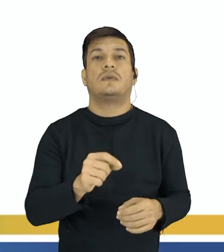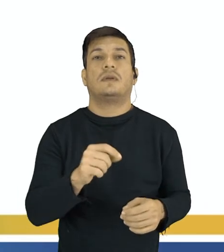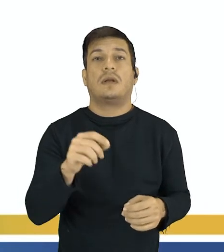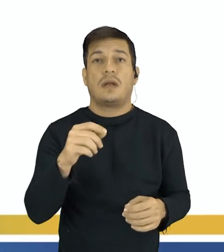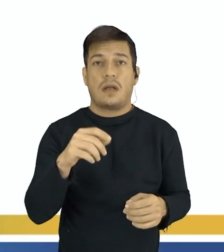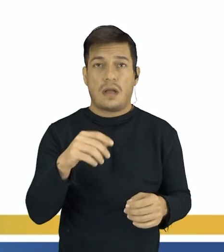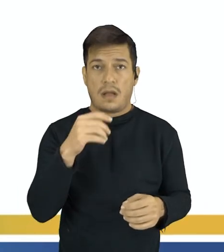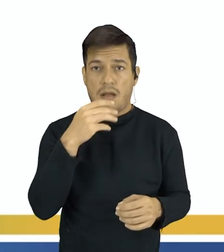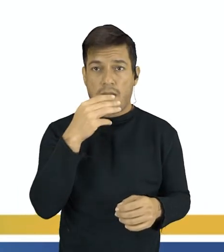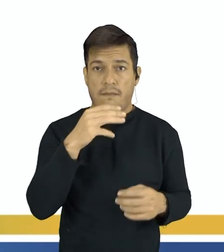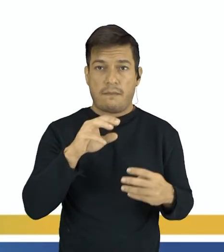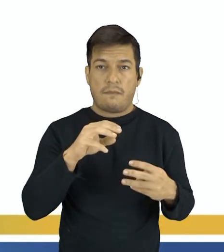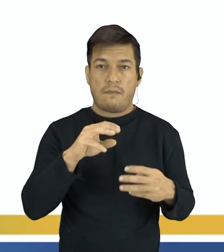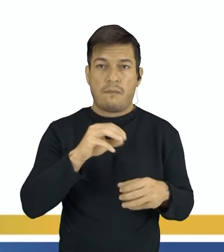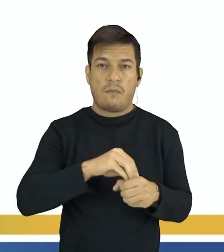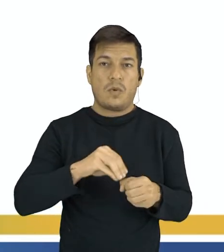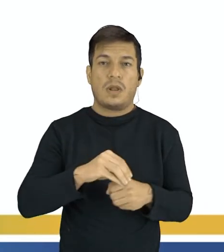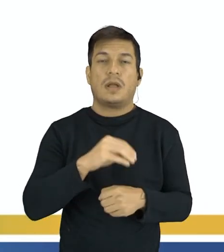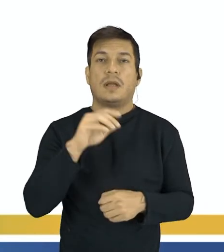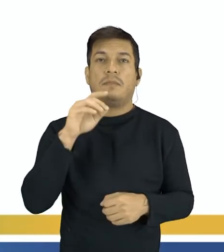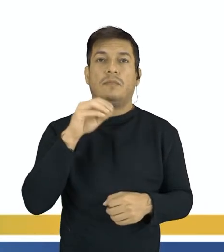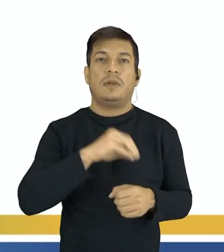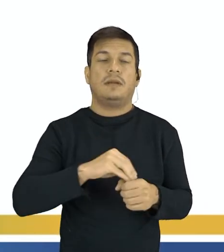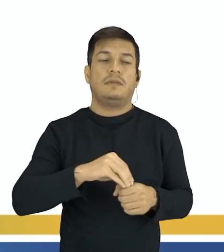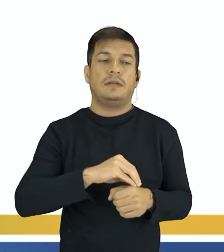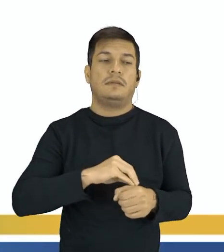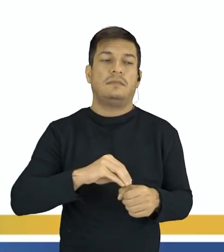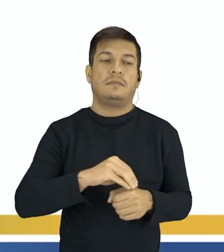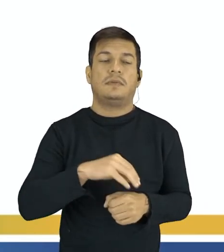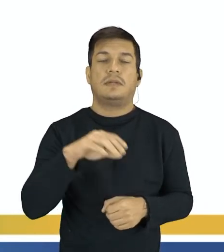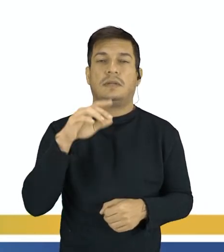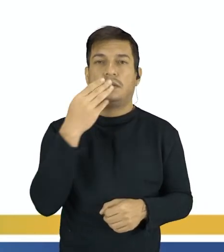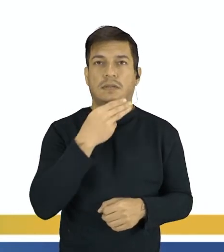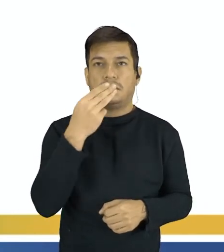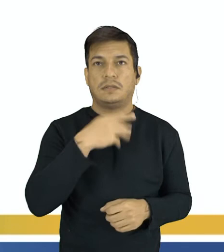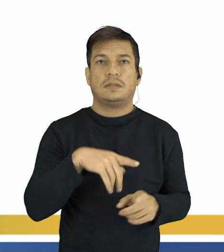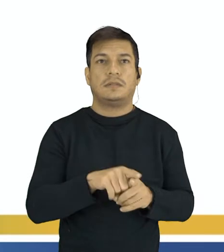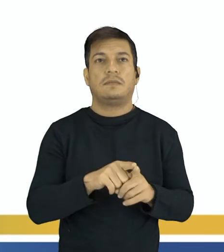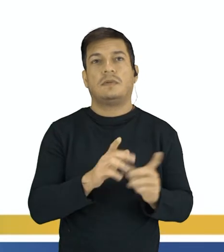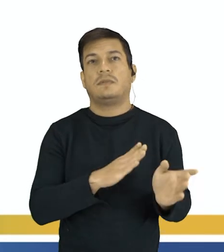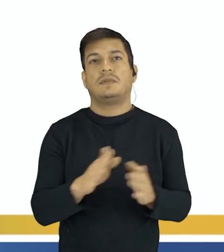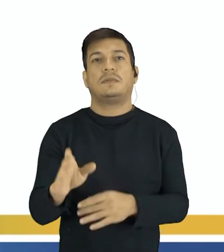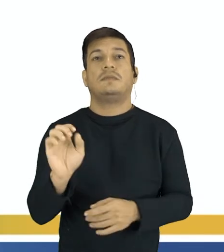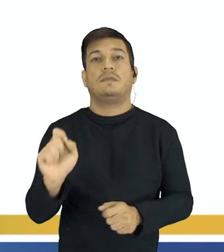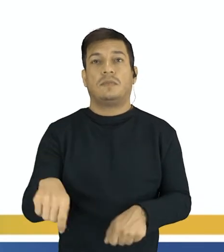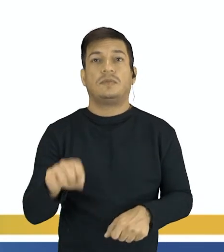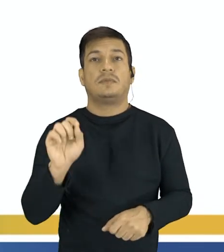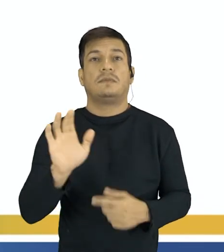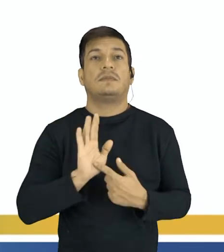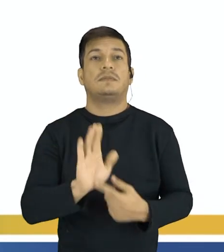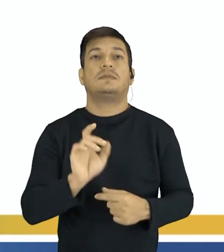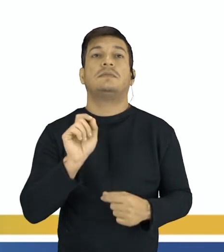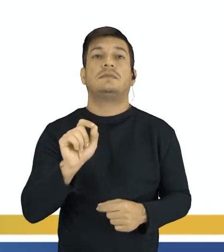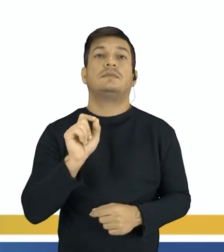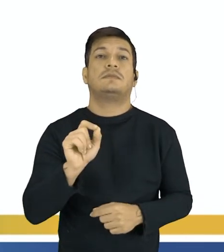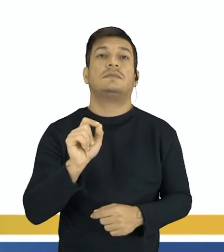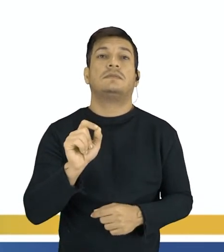de glicose obtida através da alimentação. Este processo pode ser representado resumidamente na